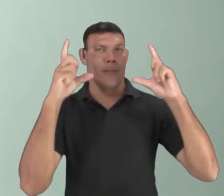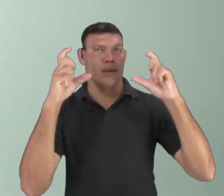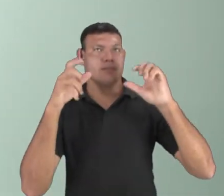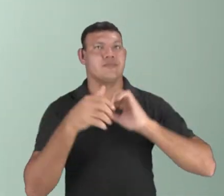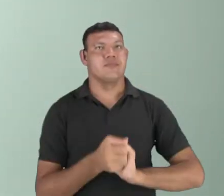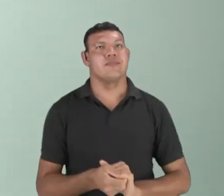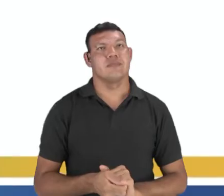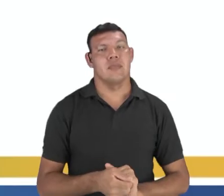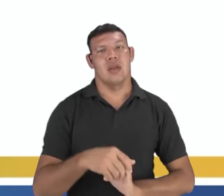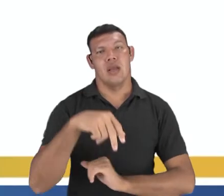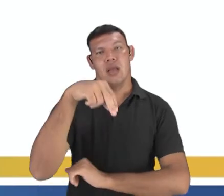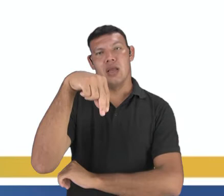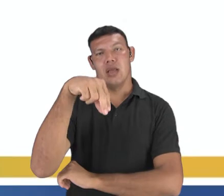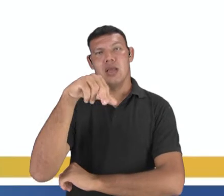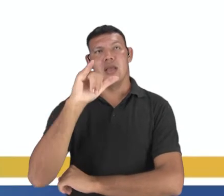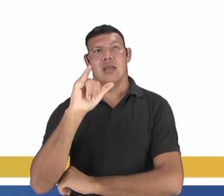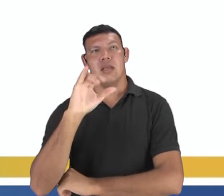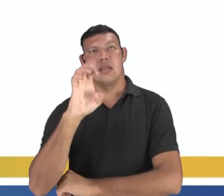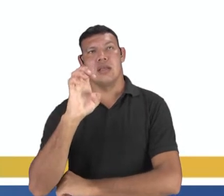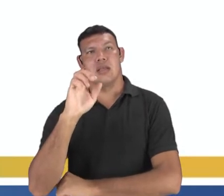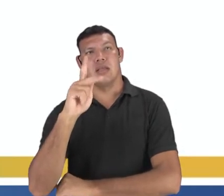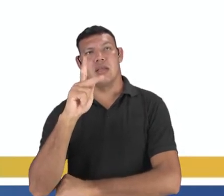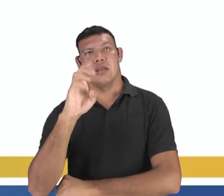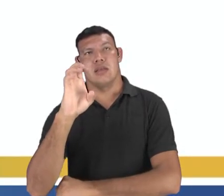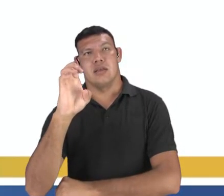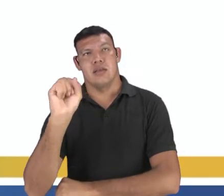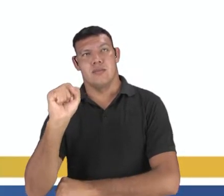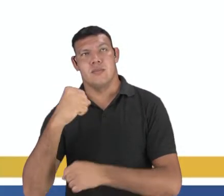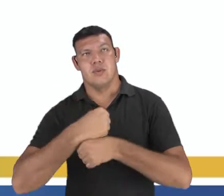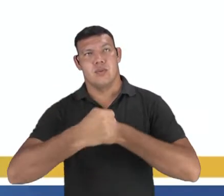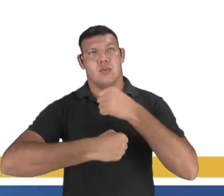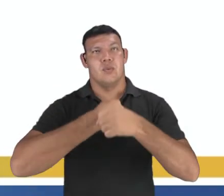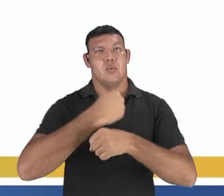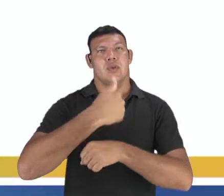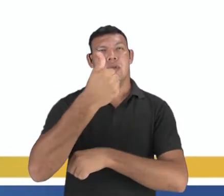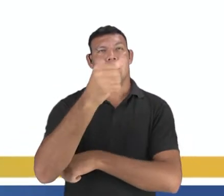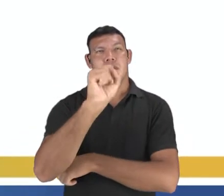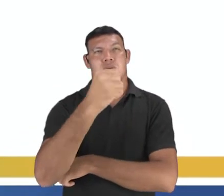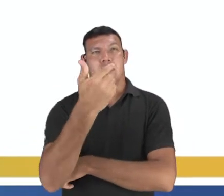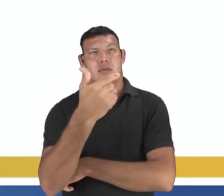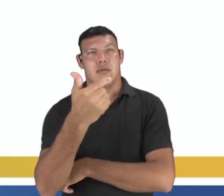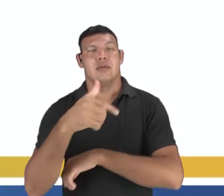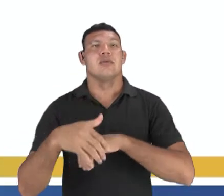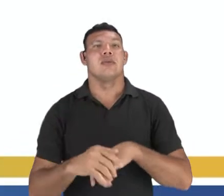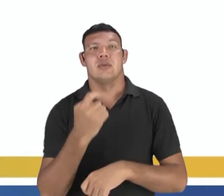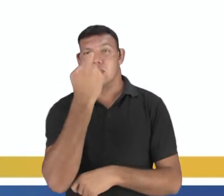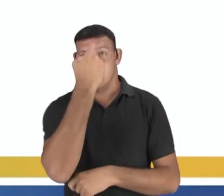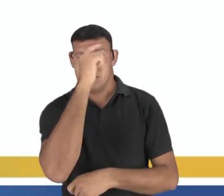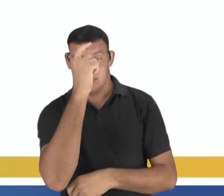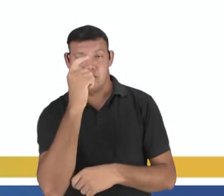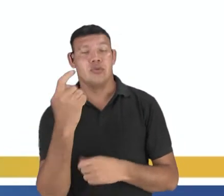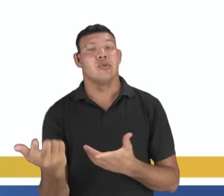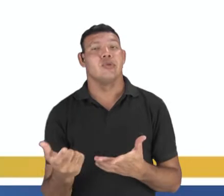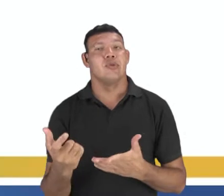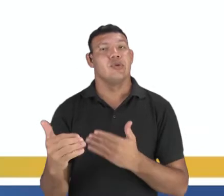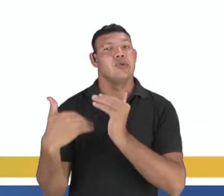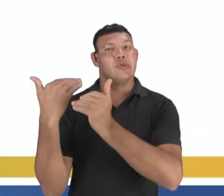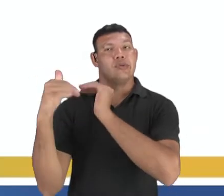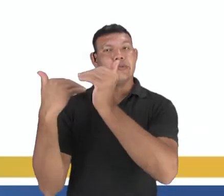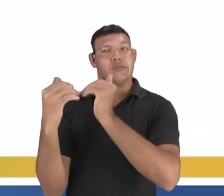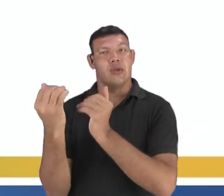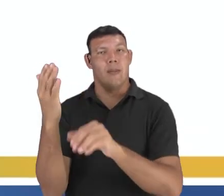A fotografia Niepce, 1822, até surgir mais um grande invento